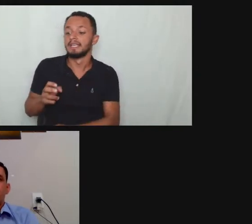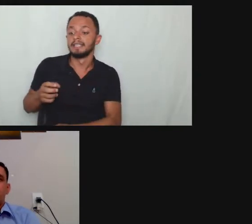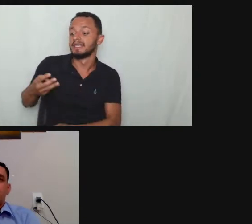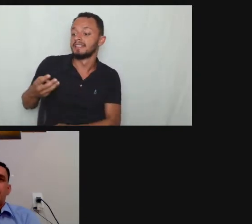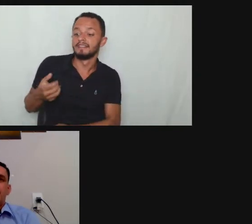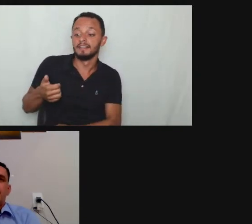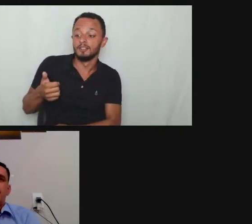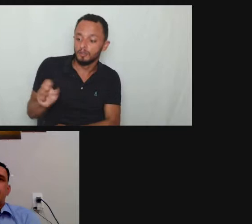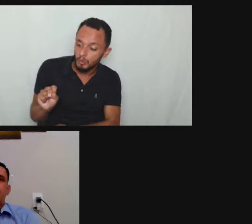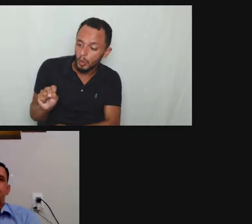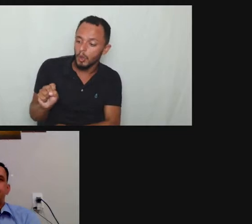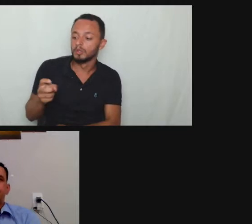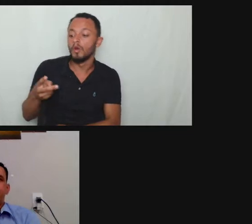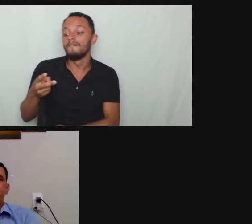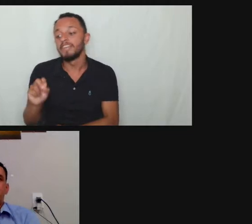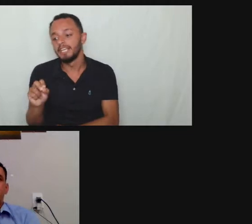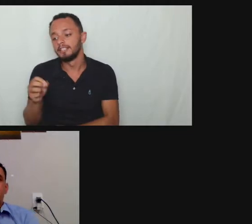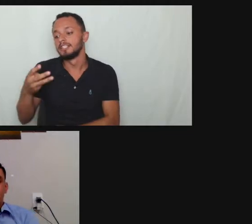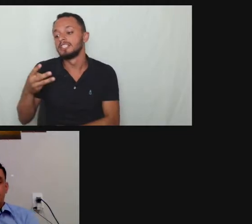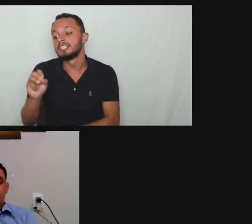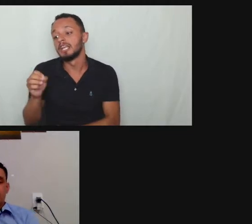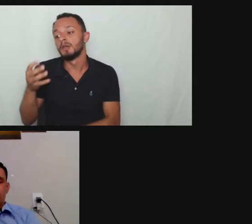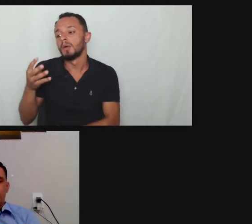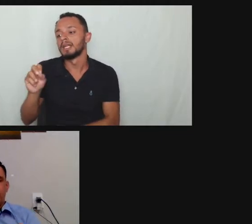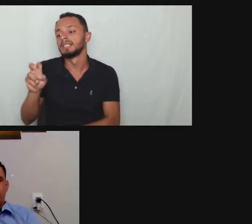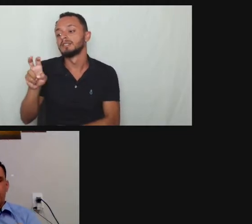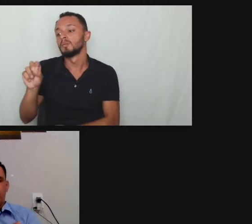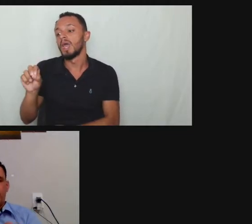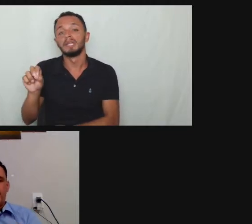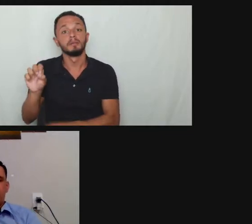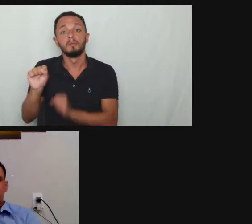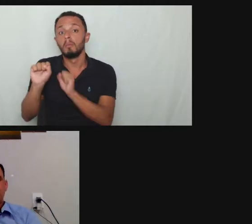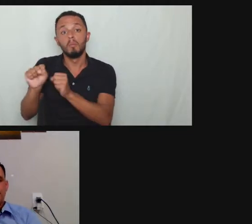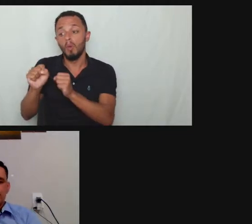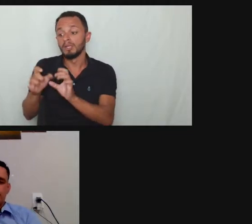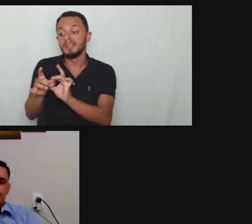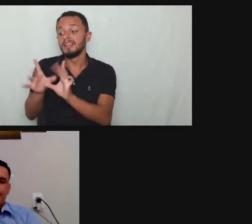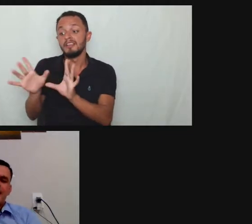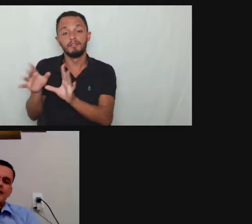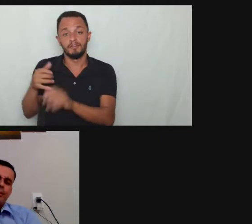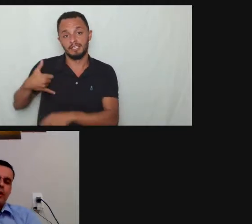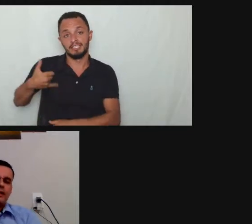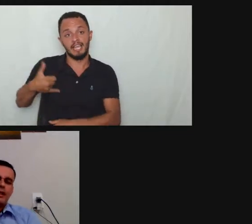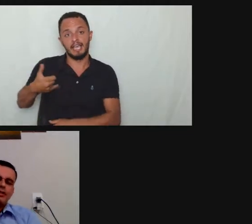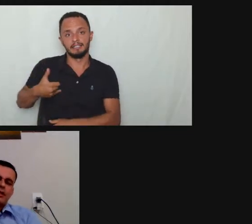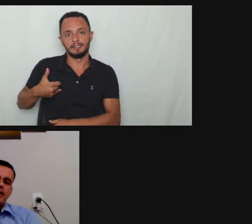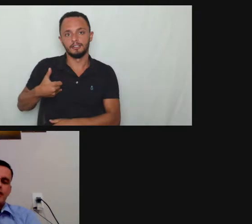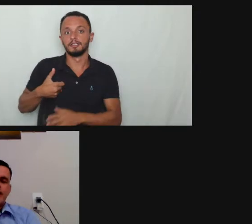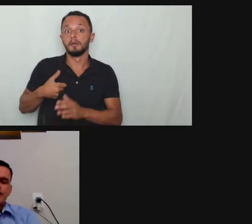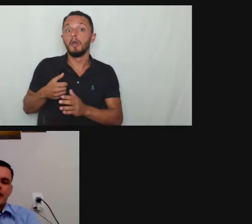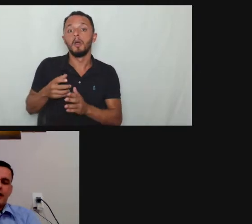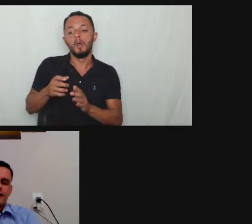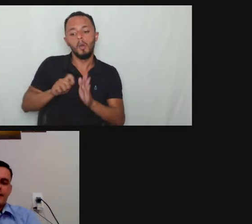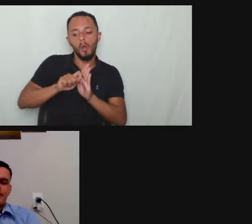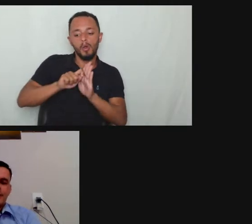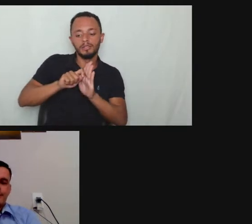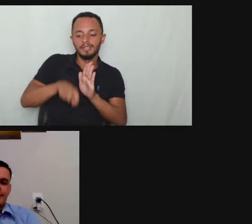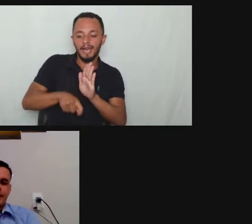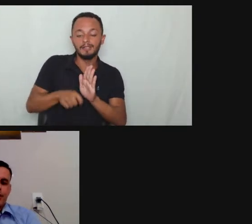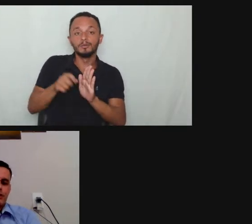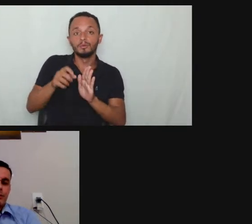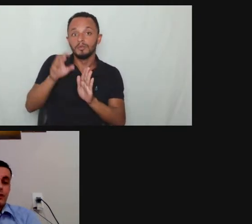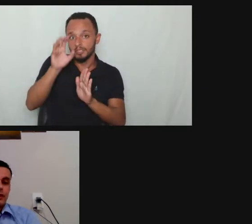é o que eu acho mais importante aqui deixar